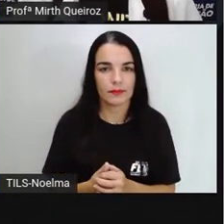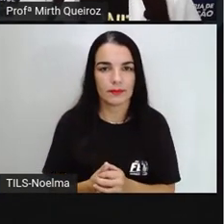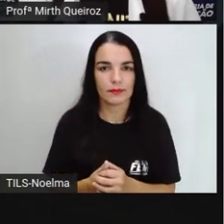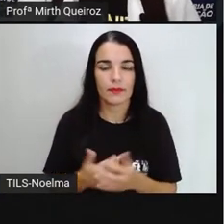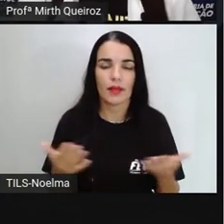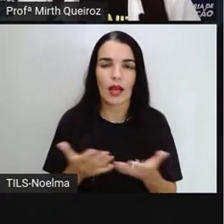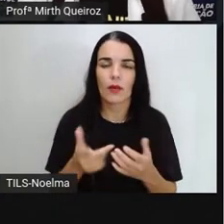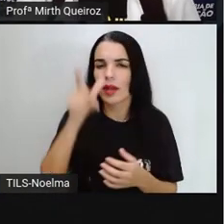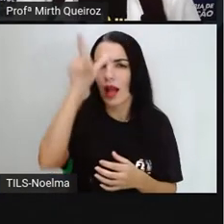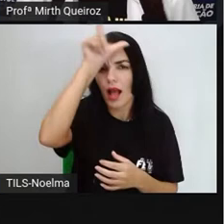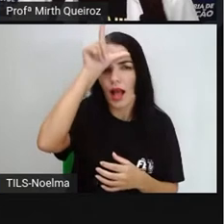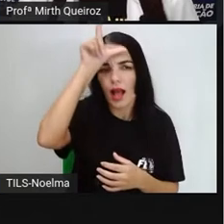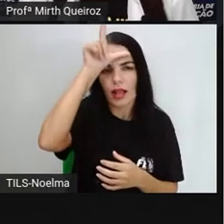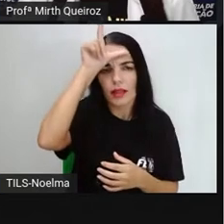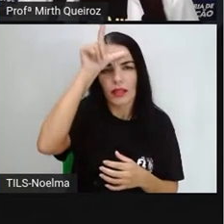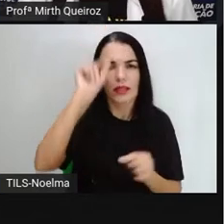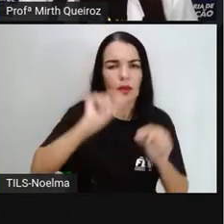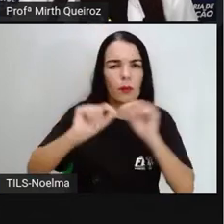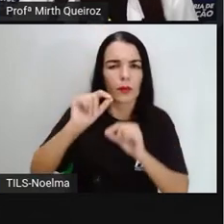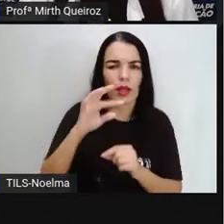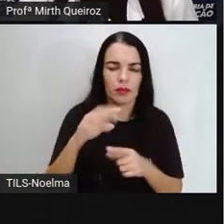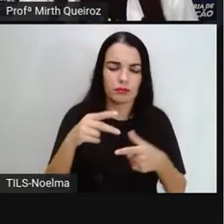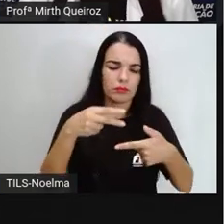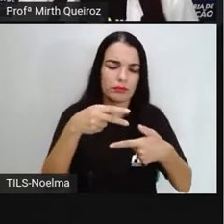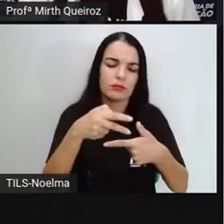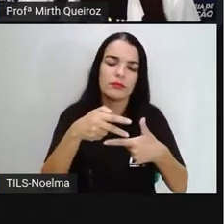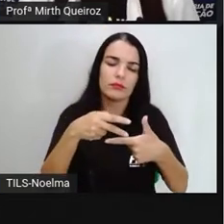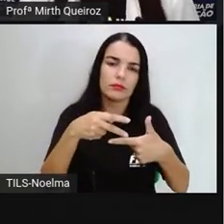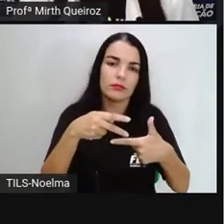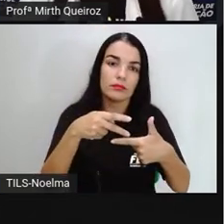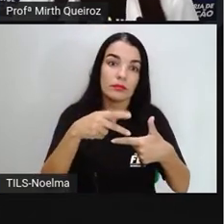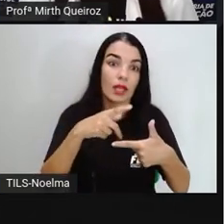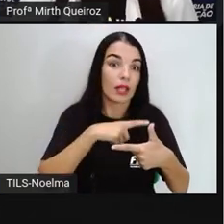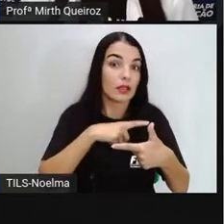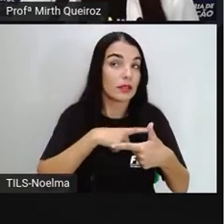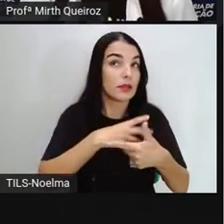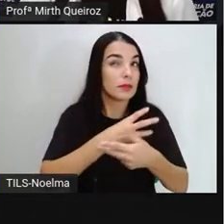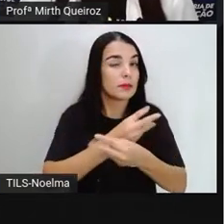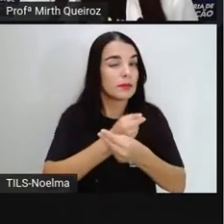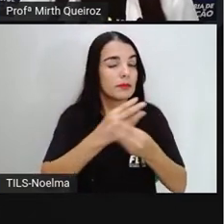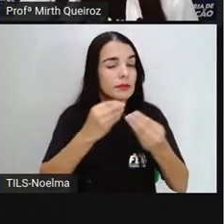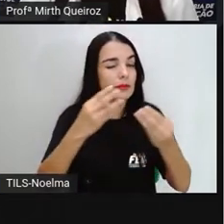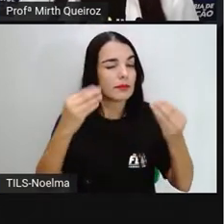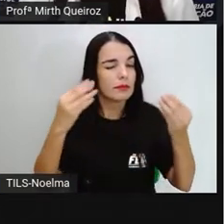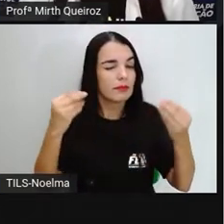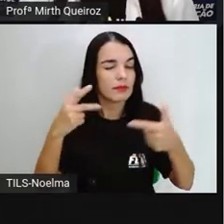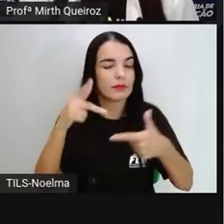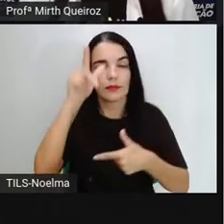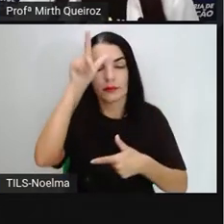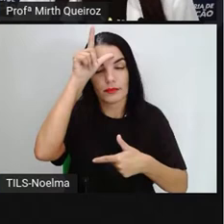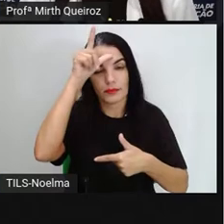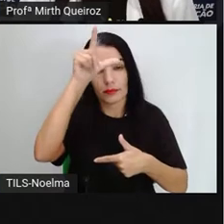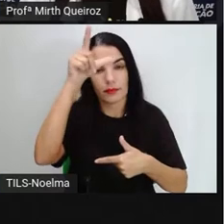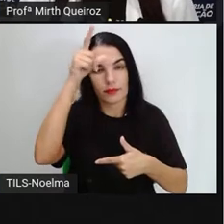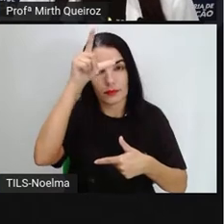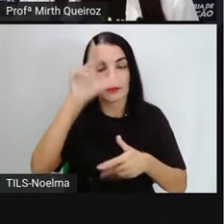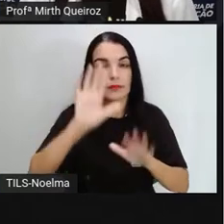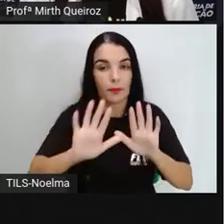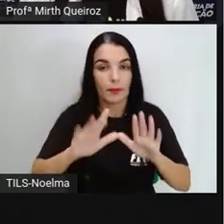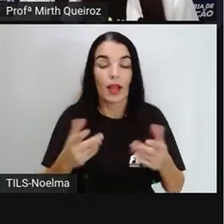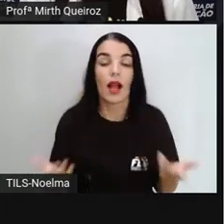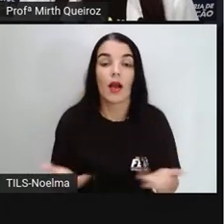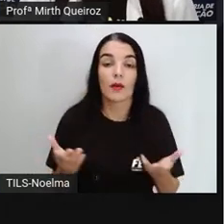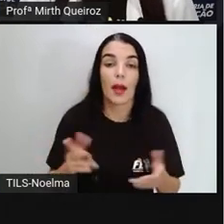E a lenda do tangram. Existem várias lendas acerca do surgimento do tangram. E dentre as histórias